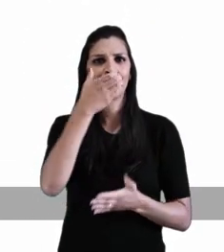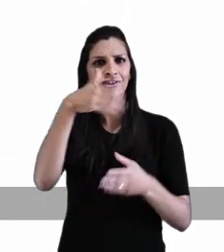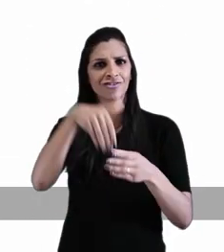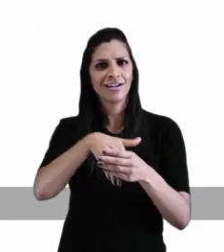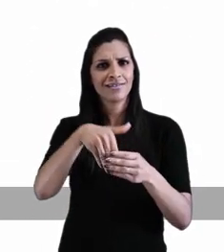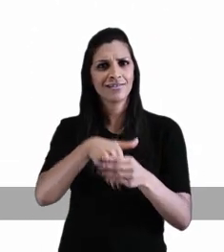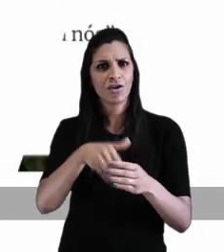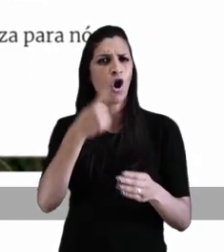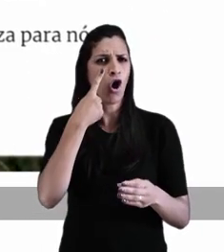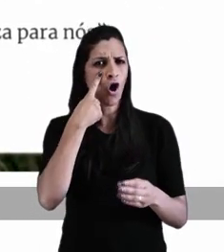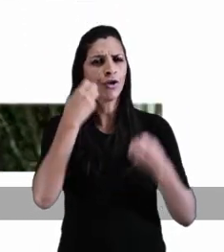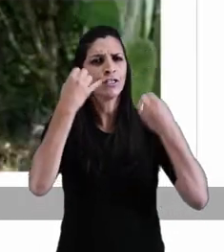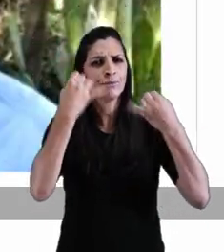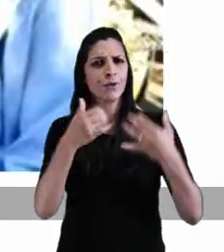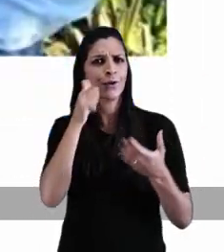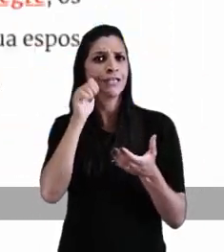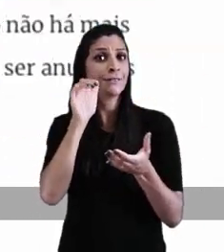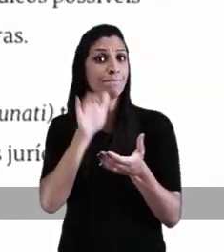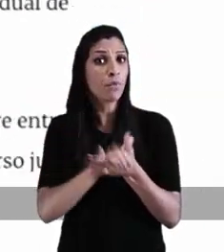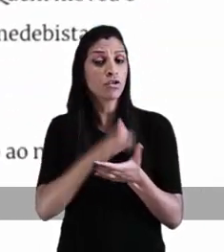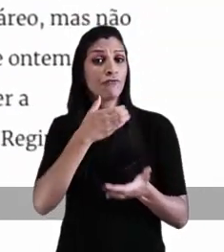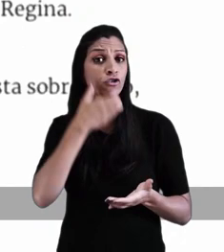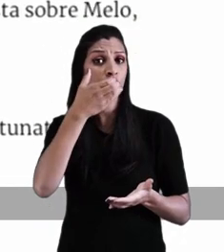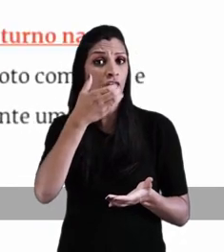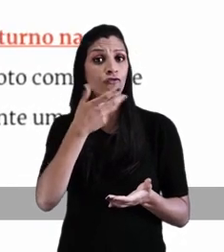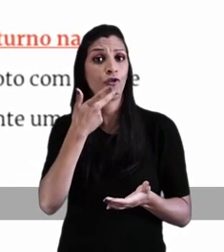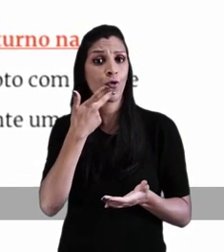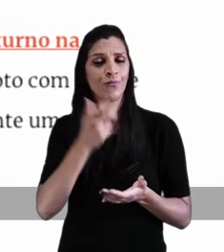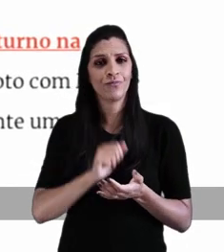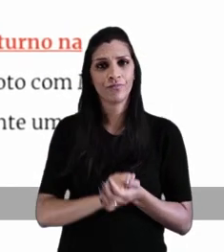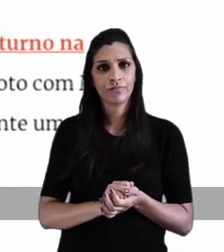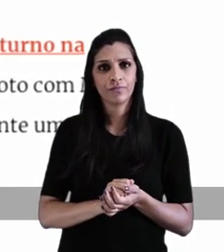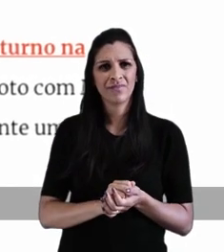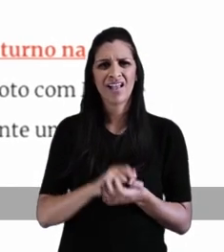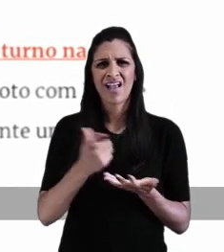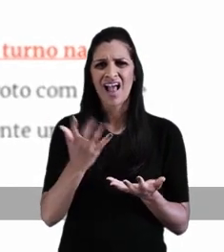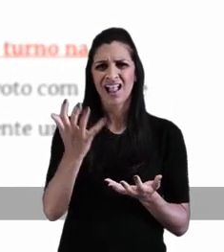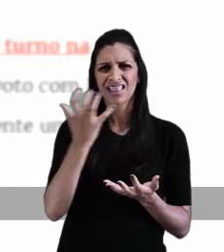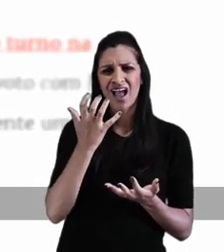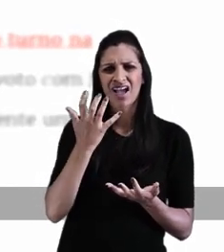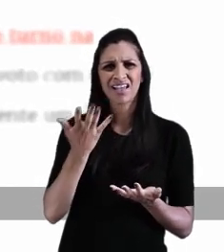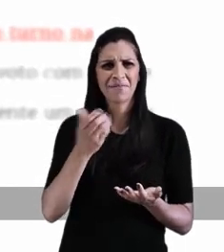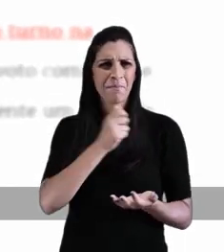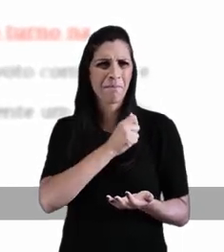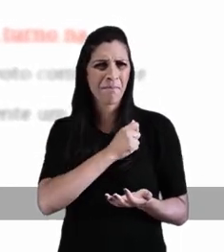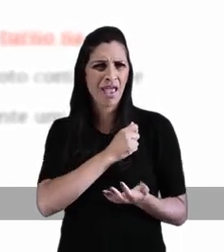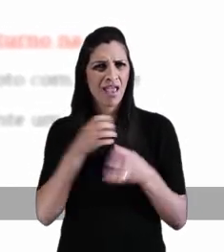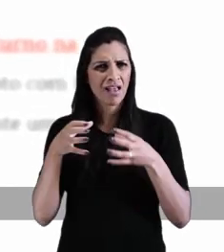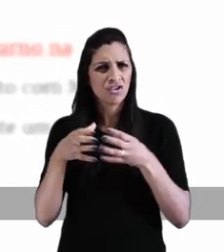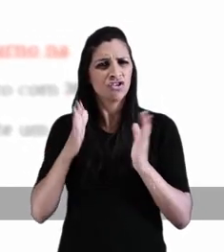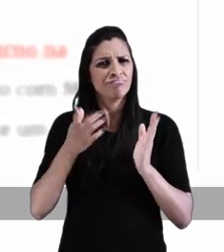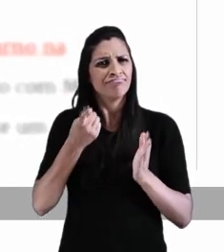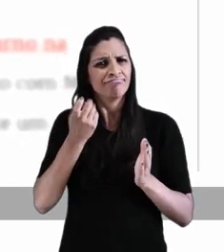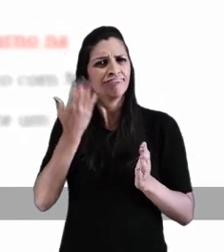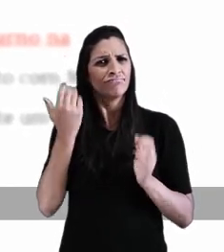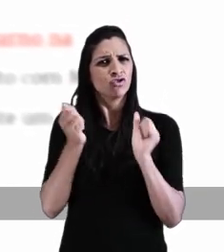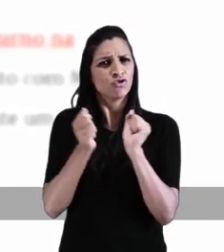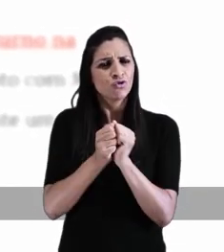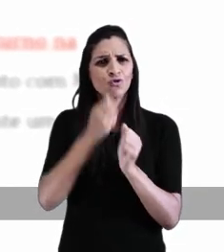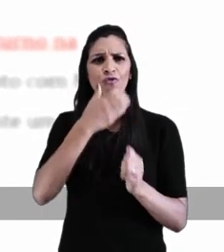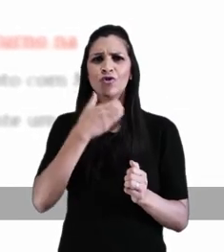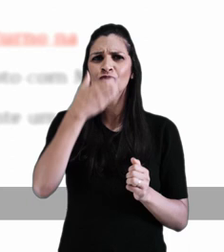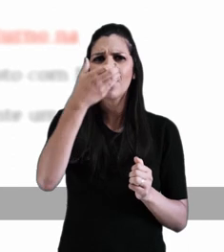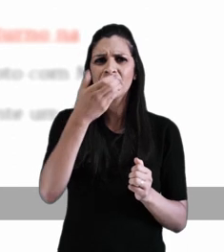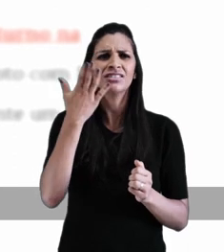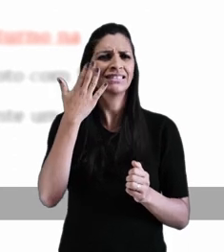tirar Fortunati da eleição. Veja o que disse Regina Becker, esposa de Fortunati. Sermos atacados pelo Melo agora, alguém que já esteve